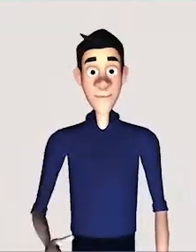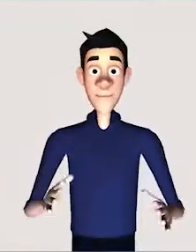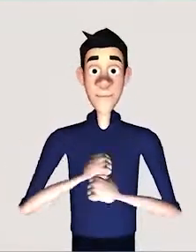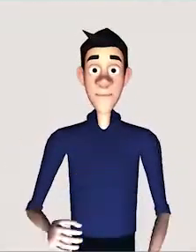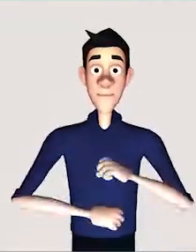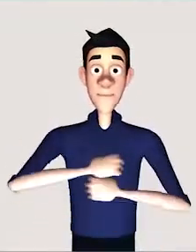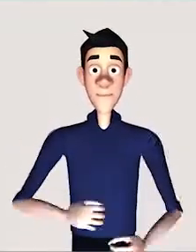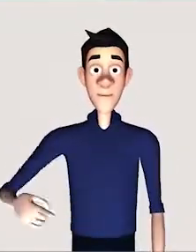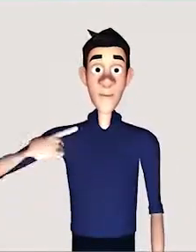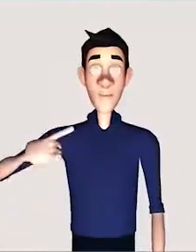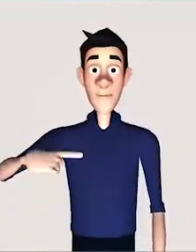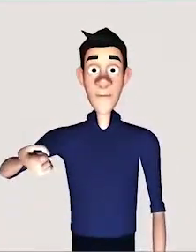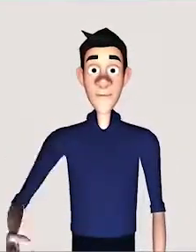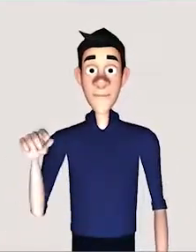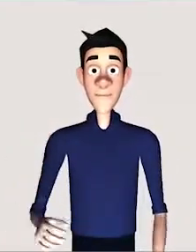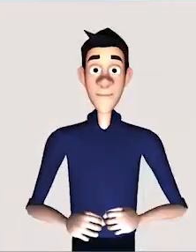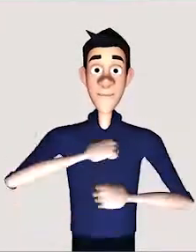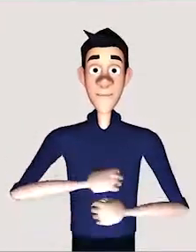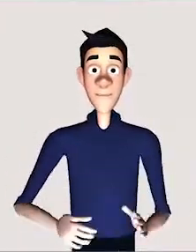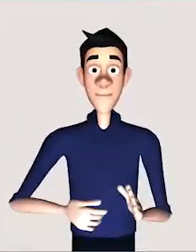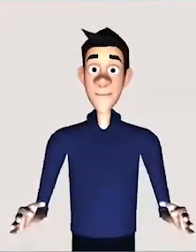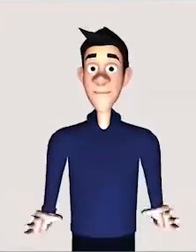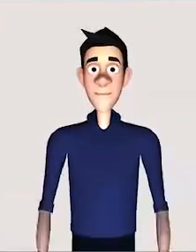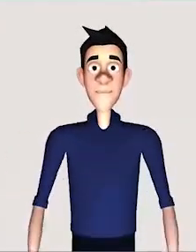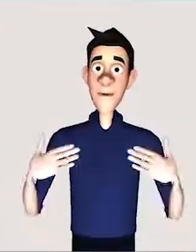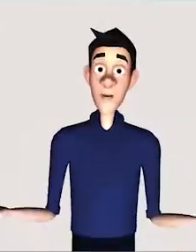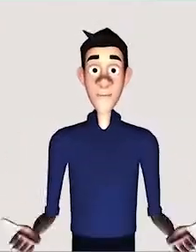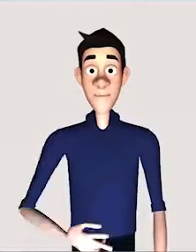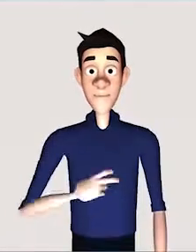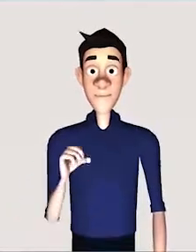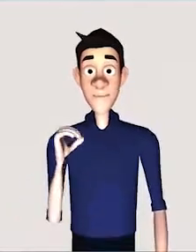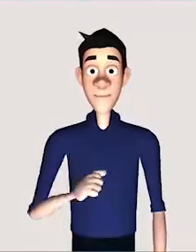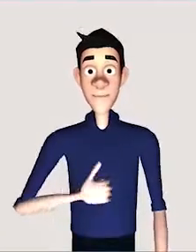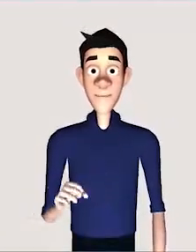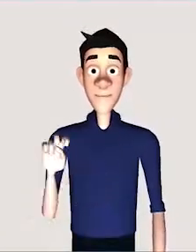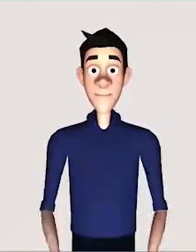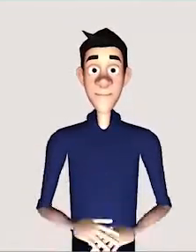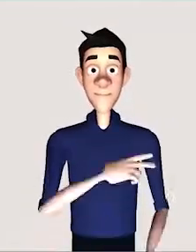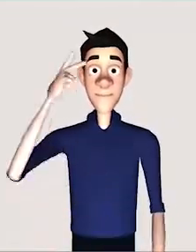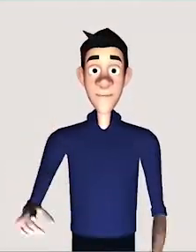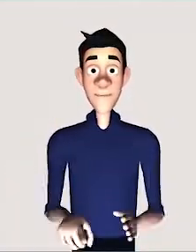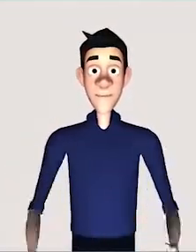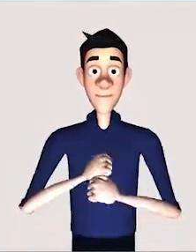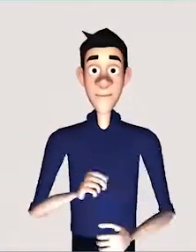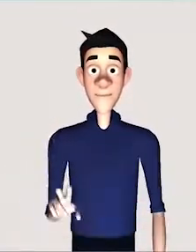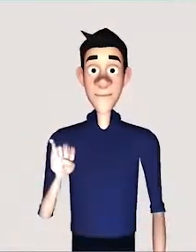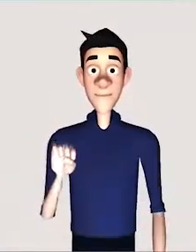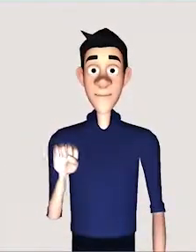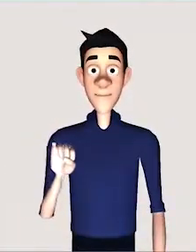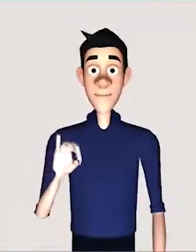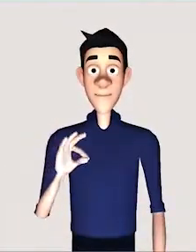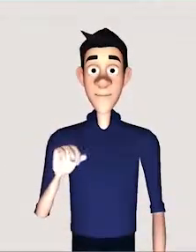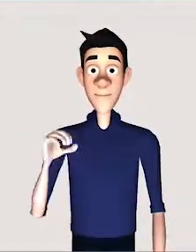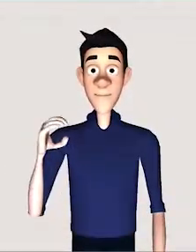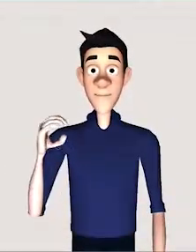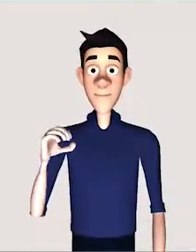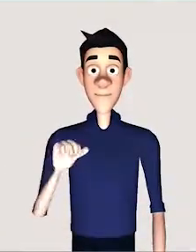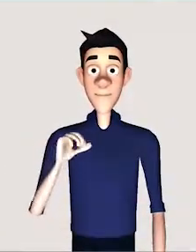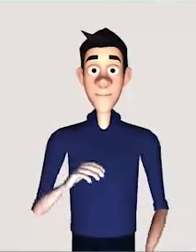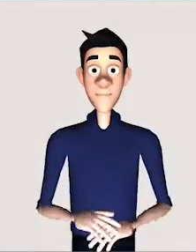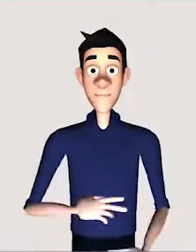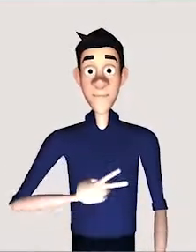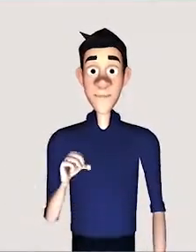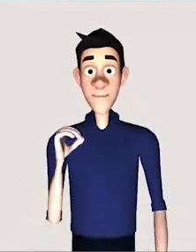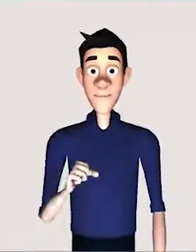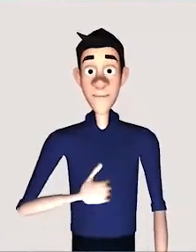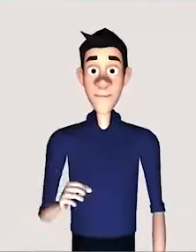E aí a gente vem perguntando, ano a ano, sempre nos meses de fevereiro a abril, qual foi o público do museu